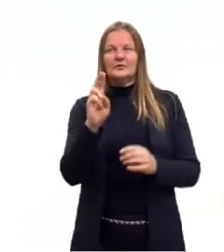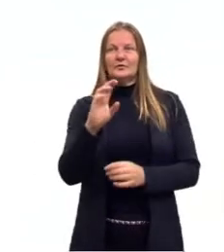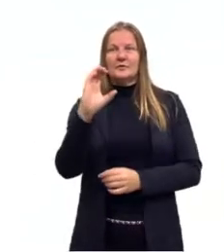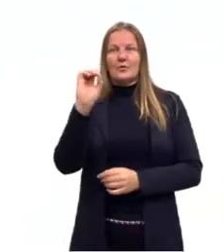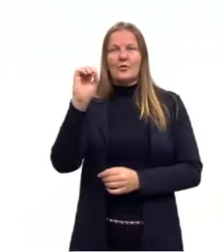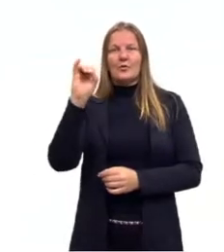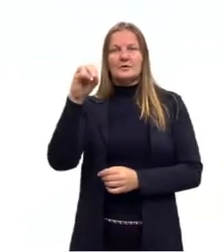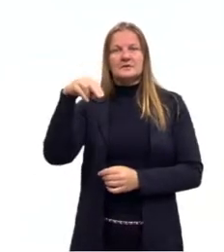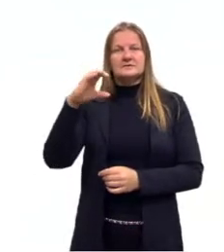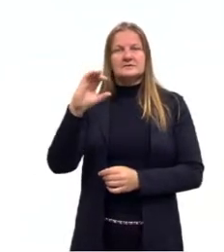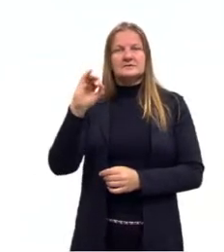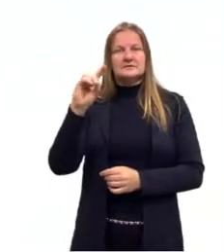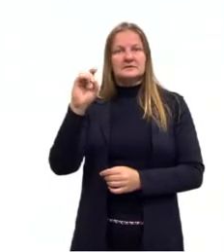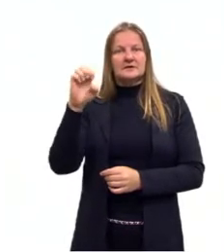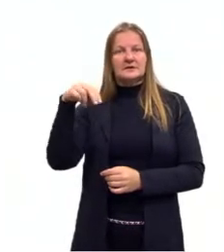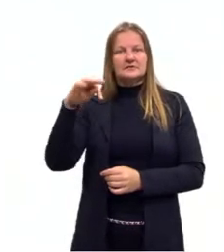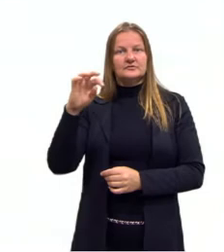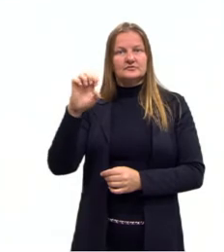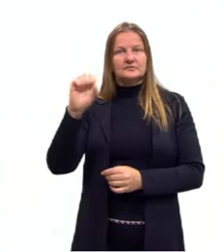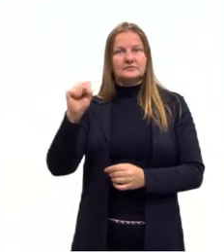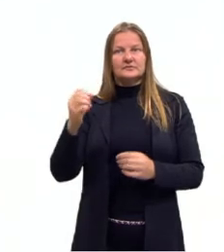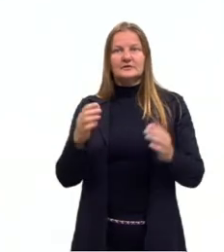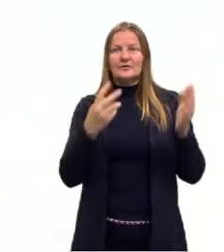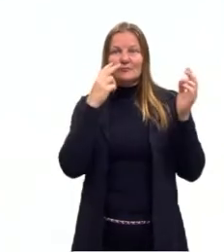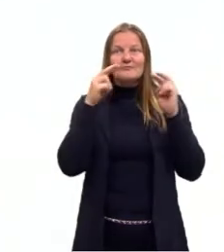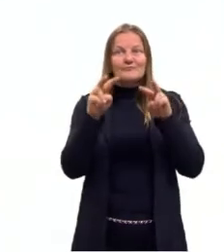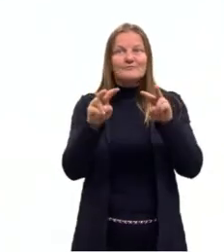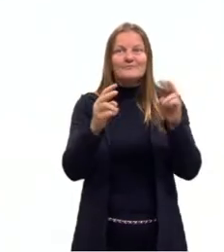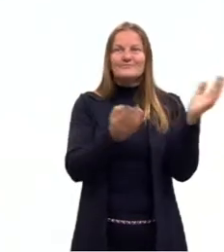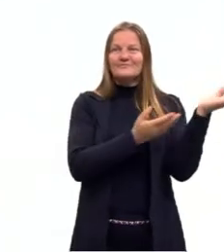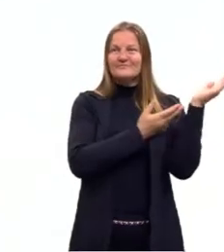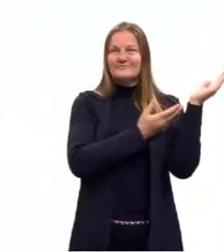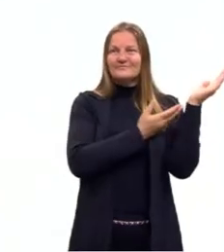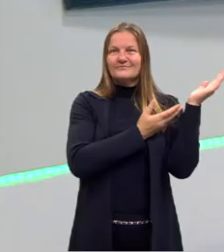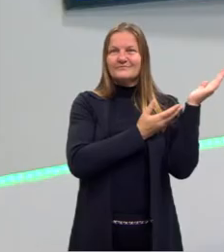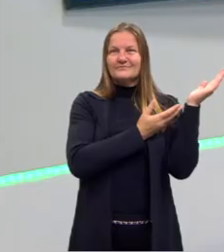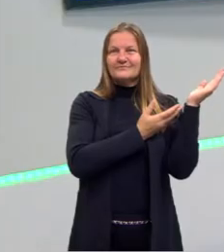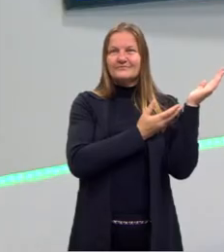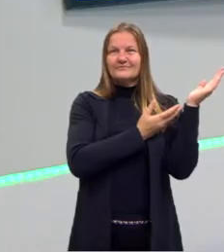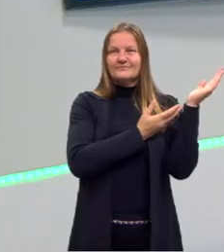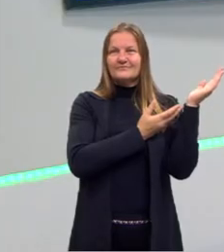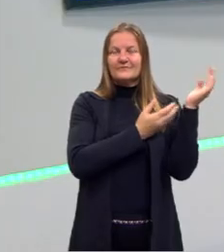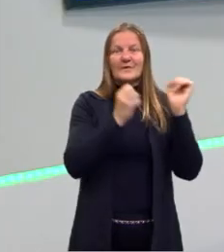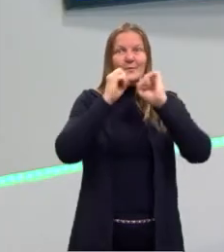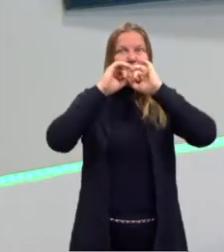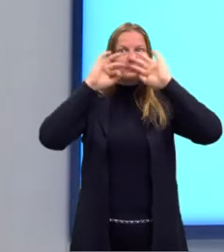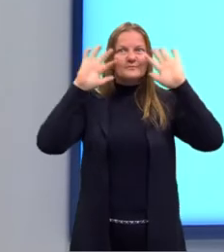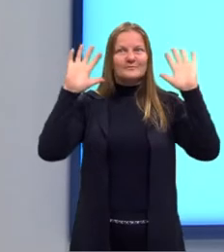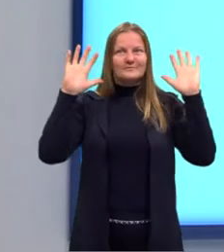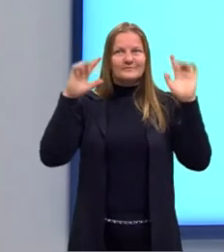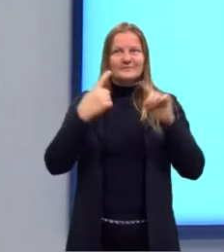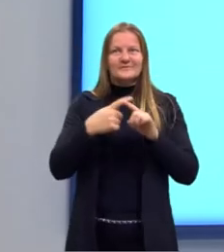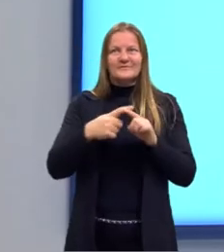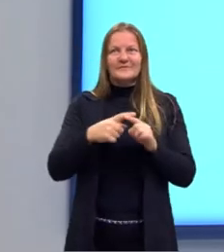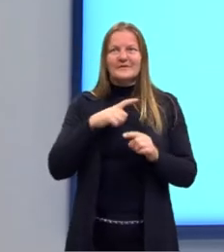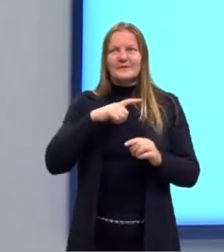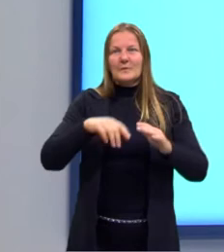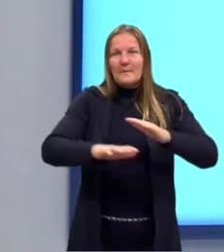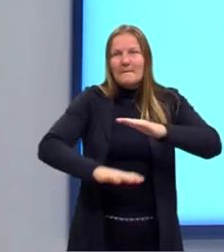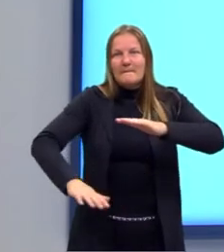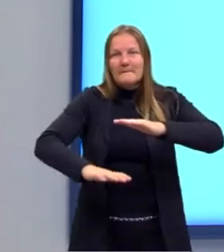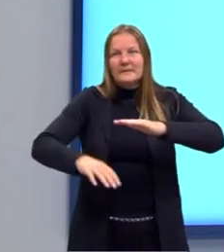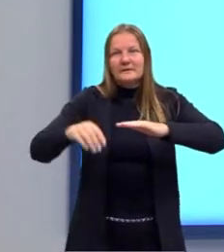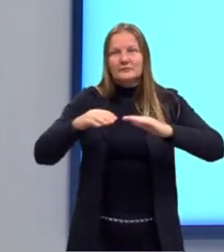coincidentes. Então, aqui eu trouxe para vocês, com as imagens, para a gente compreender. Nós temos, então, os planos